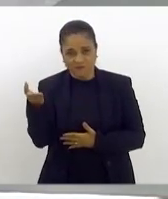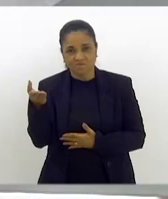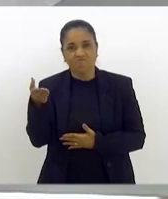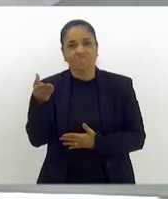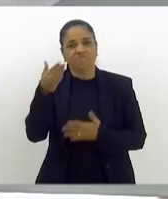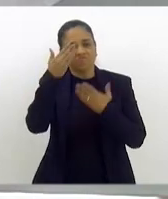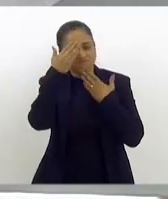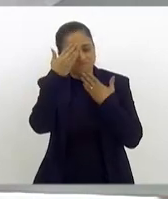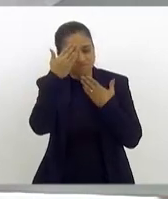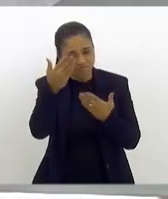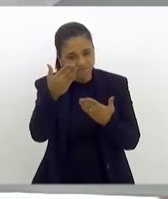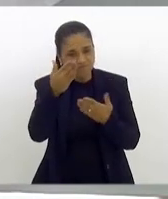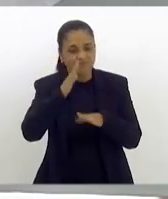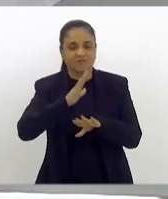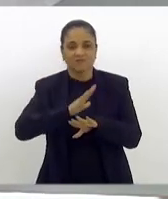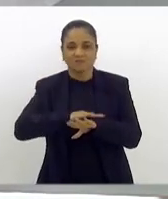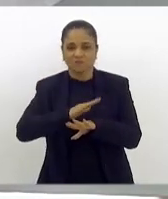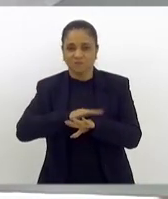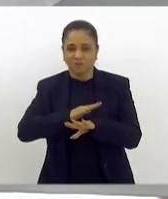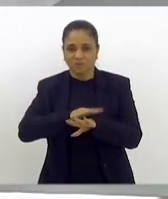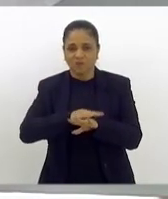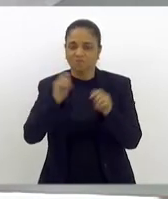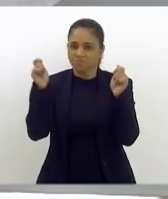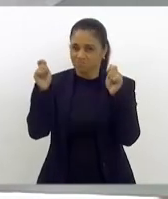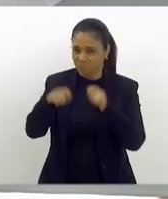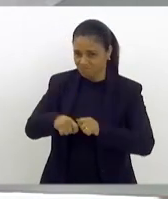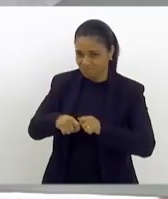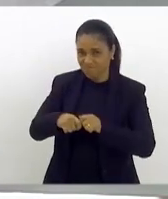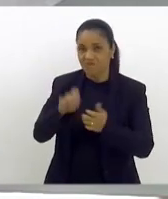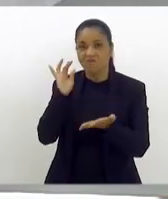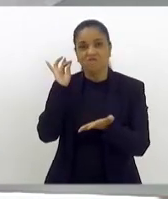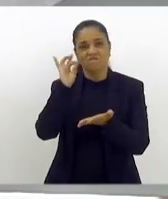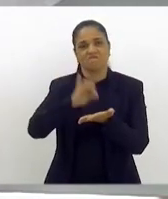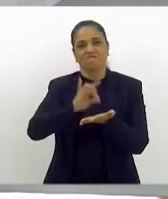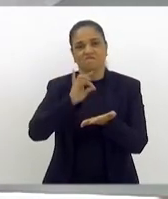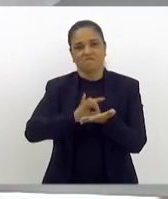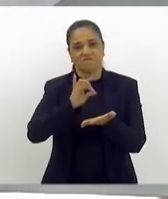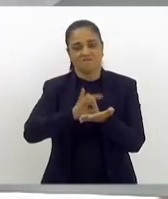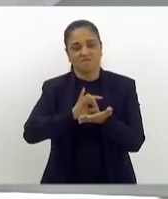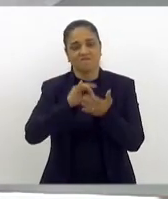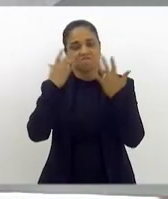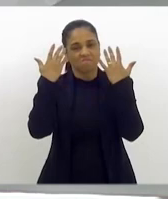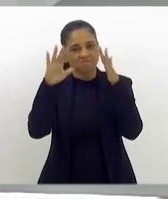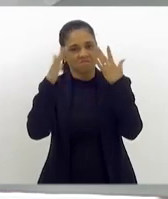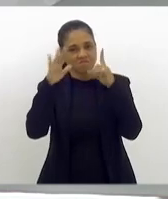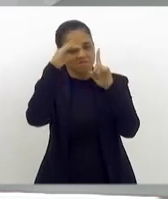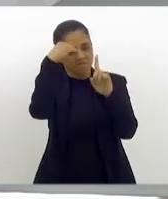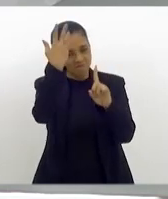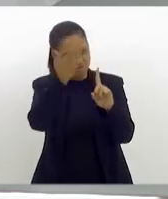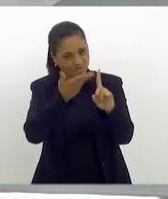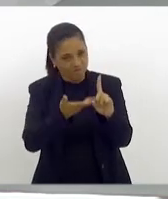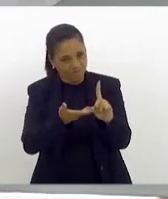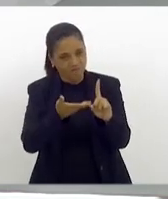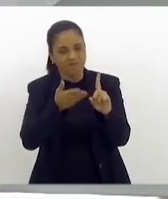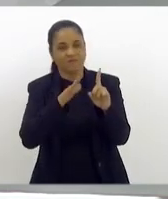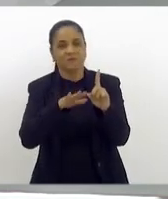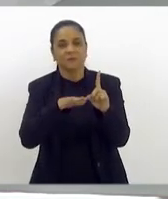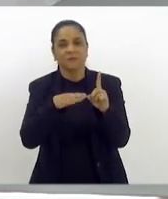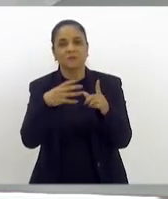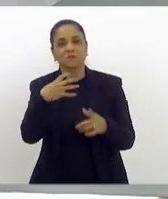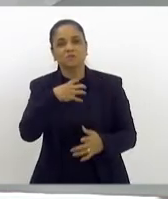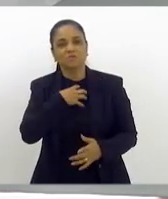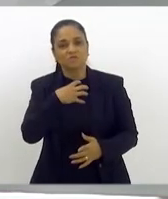tornar esse momento possível e real. Parabéns aos homenageados, que são o principal sentido